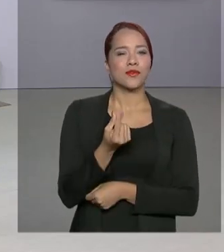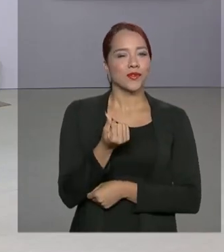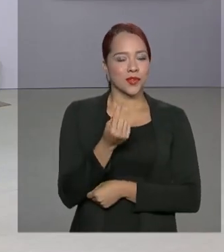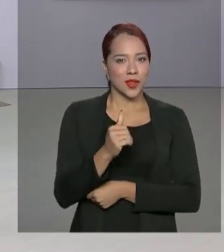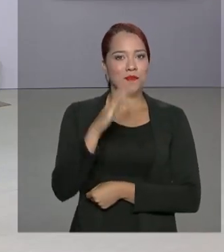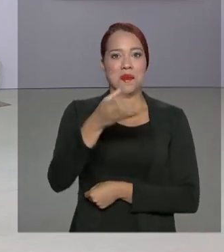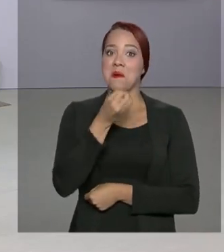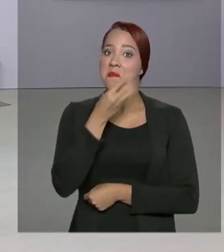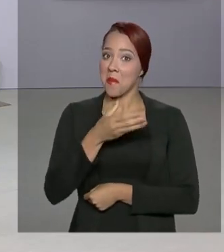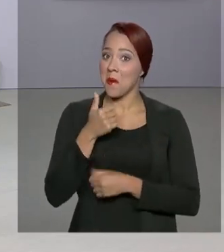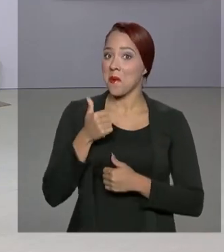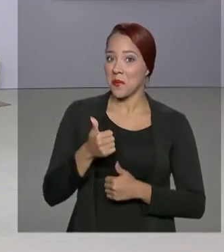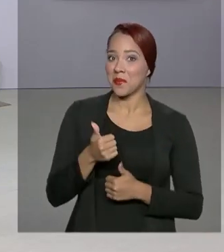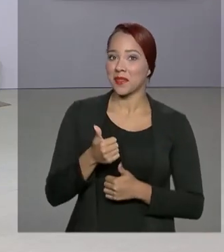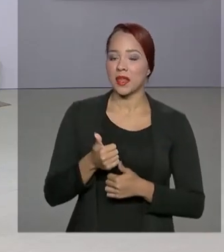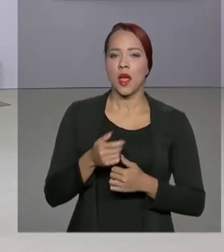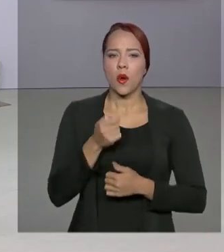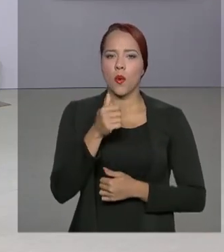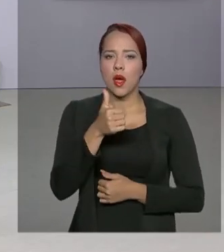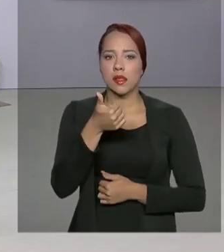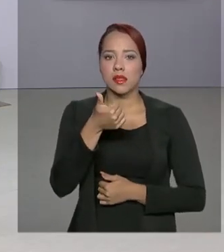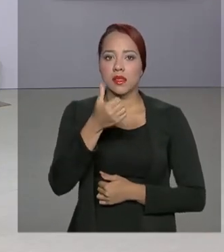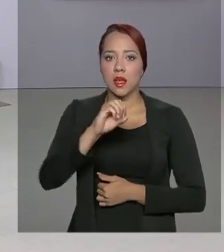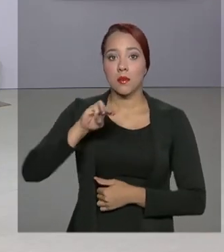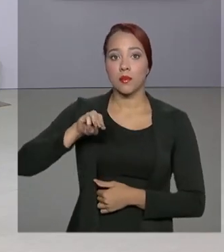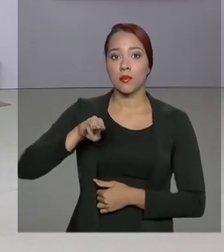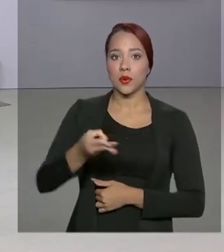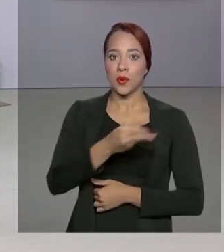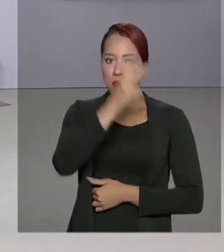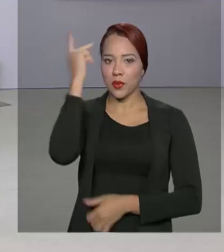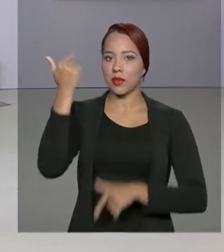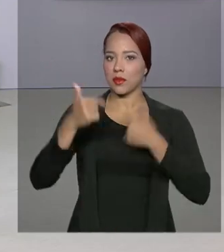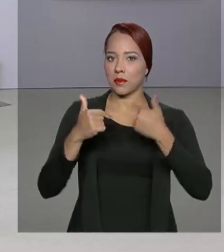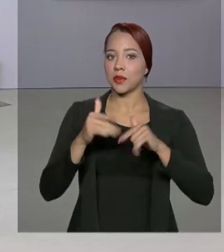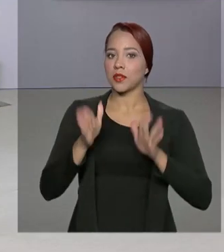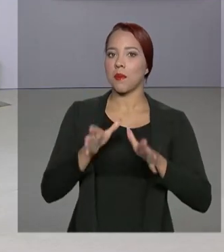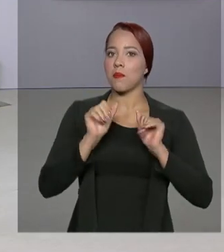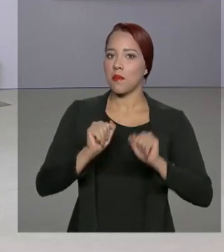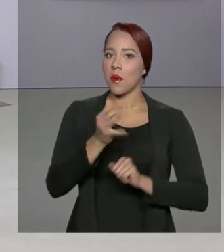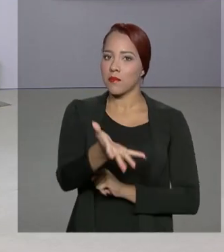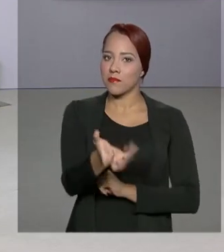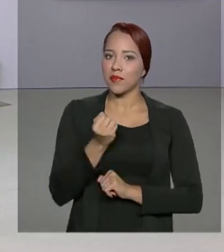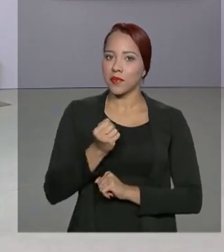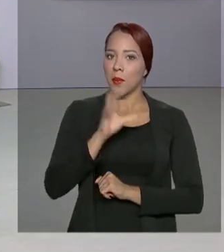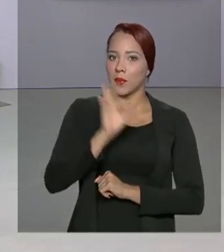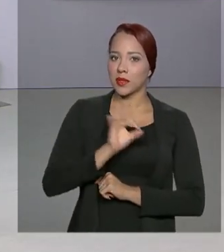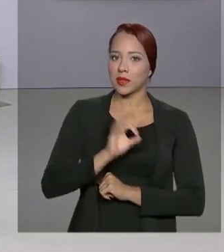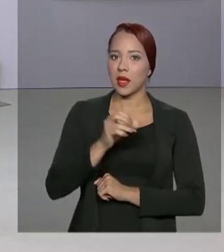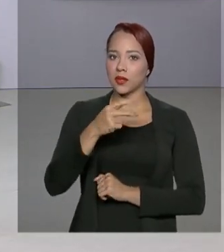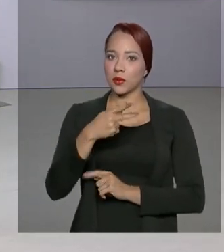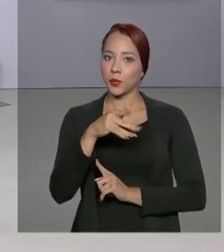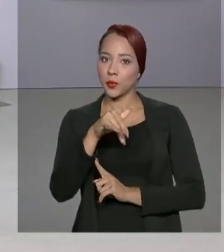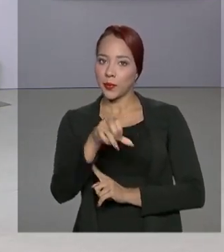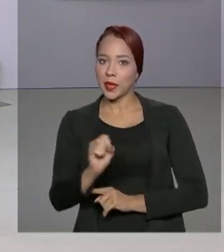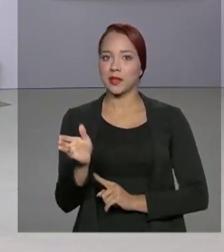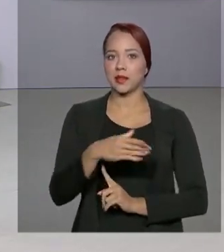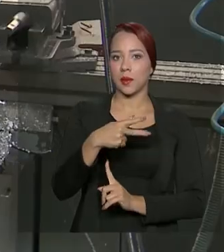-vindo, né? Quase 10 milhões de trabalhadores já podem sacar cotas do PIS-PASEP.